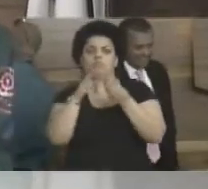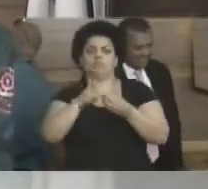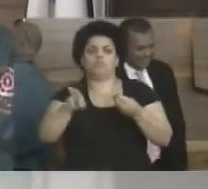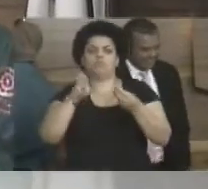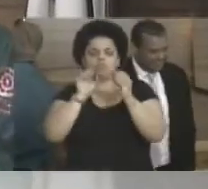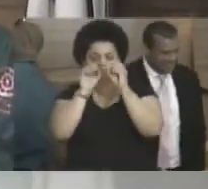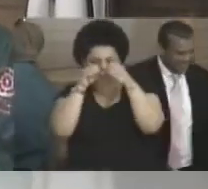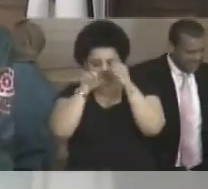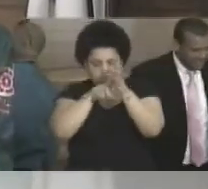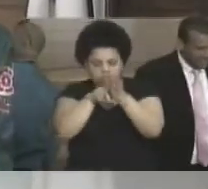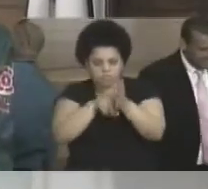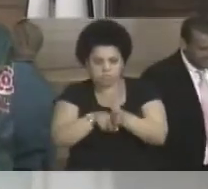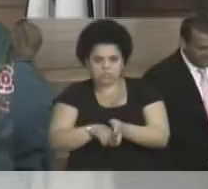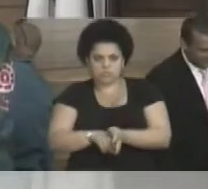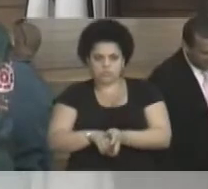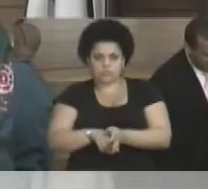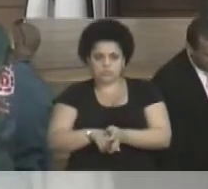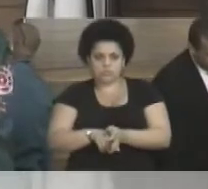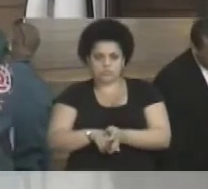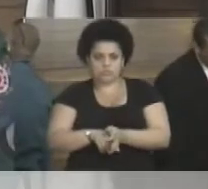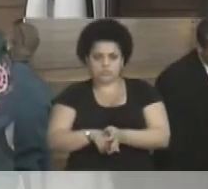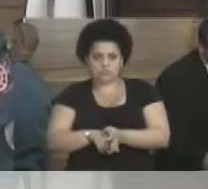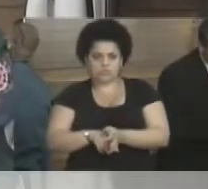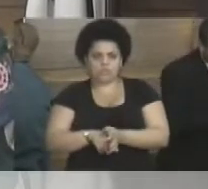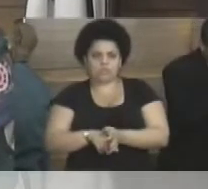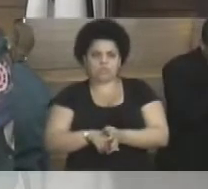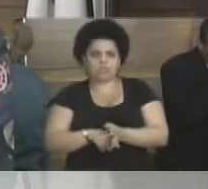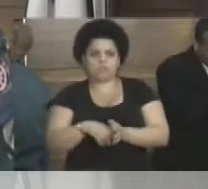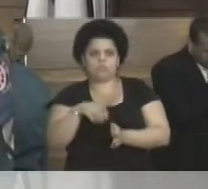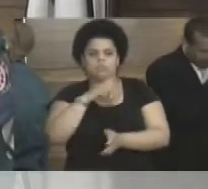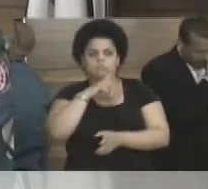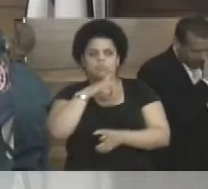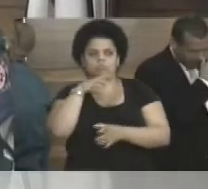laboratório do implantado no ESF